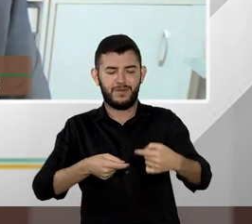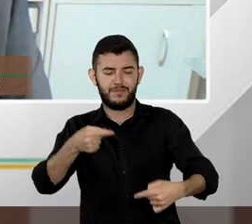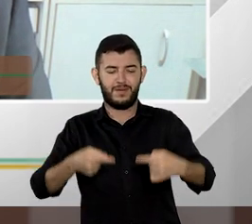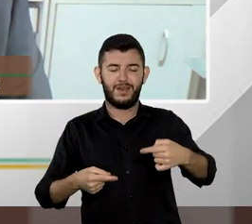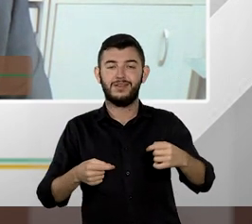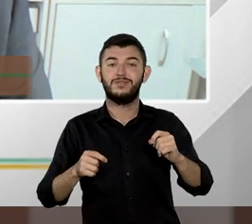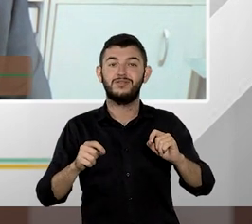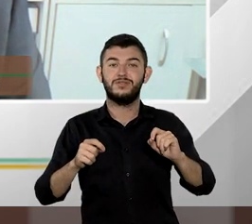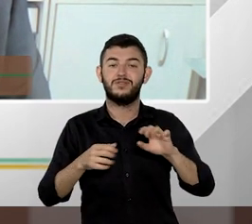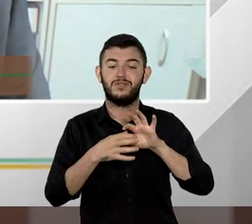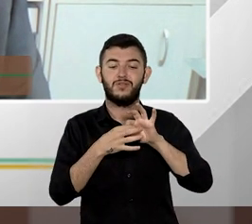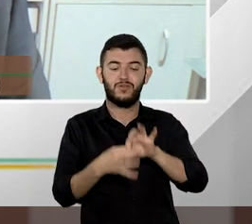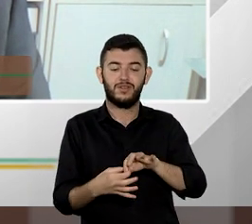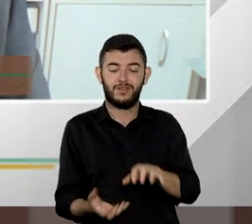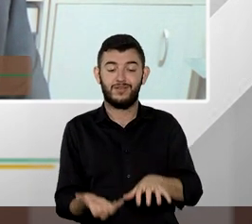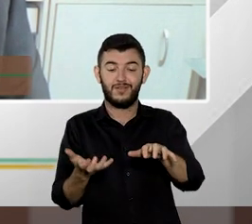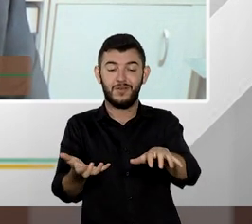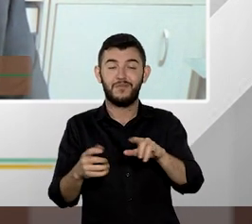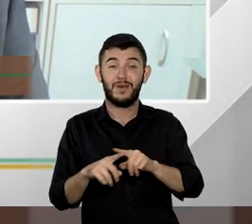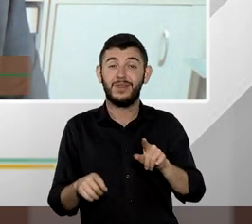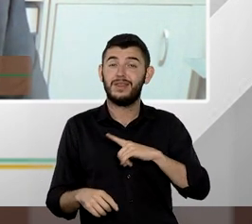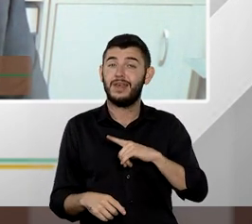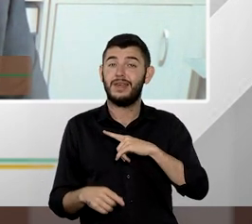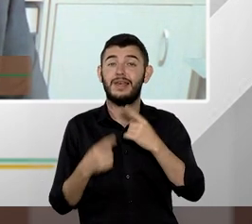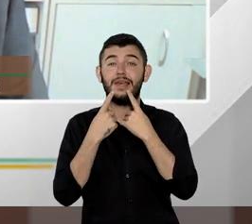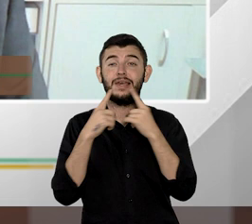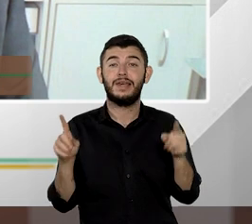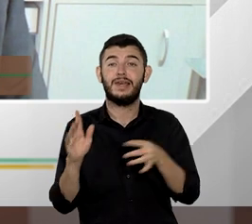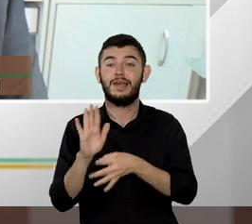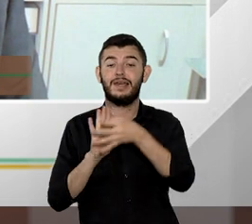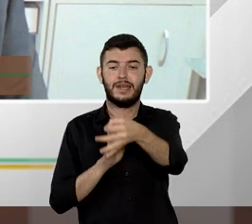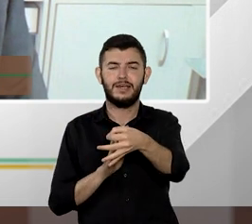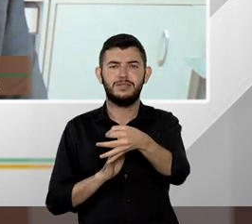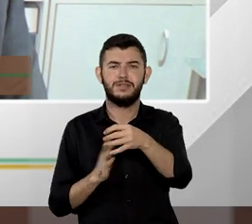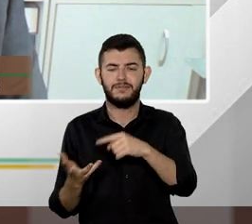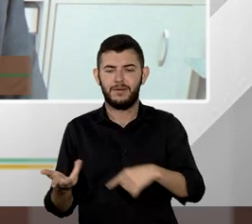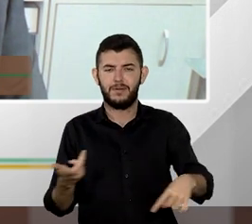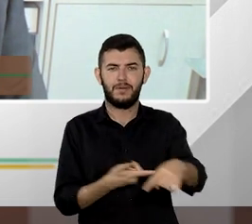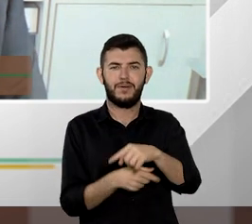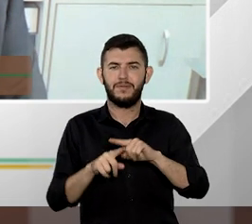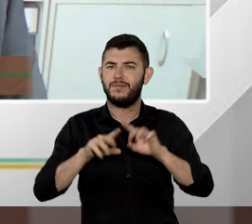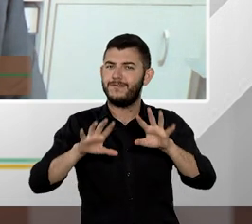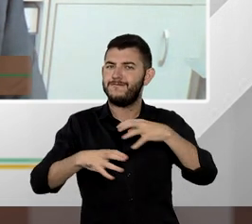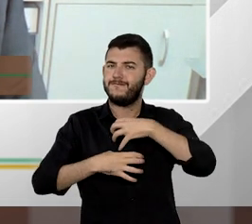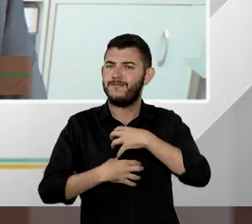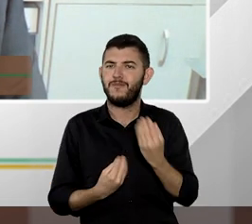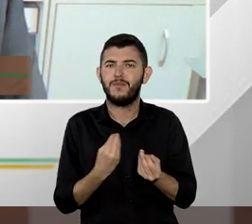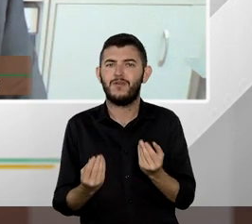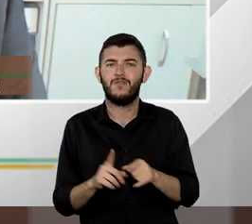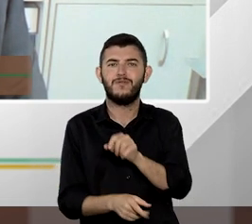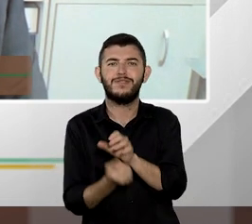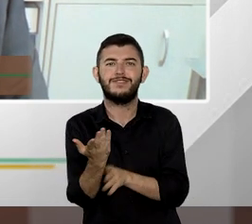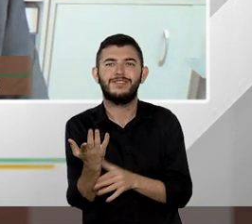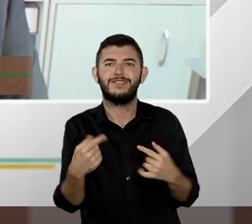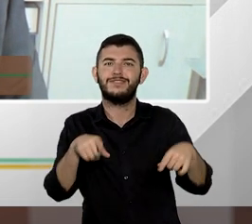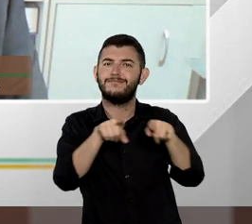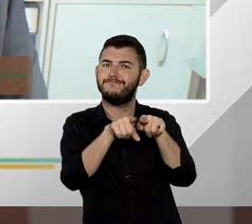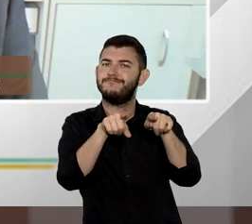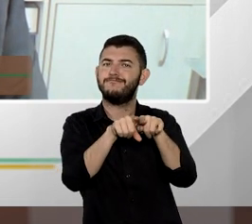mas há muitas críticas para essas presunções ainda mais a forma como elas foram feitas